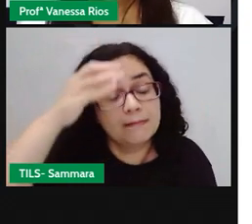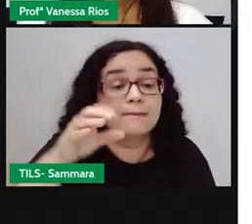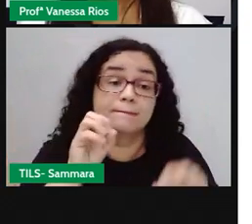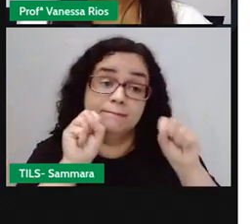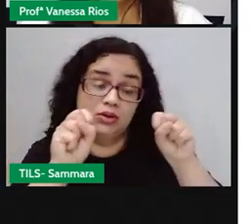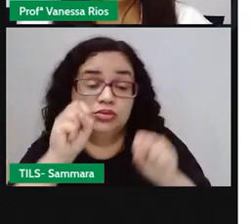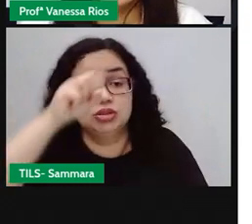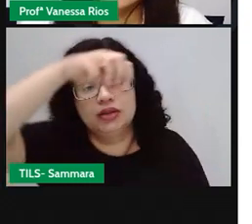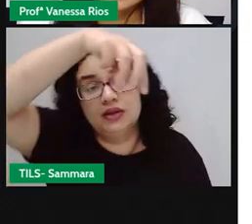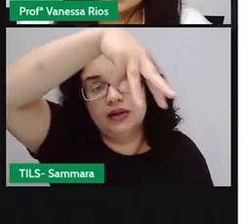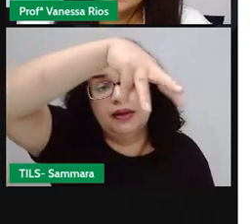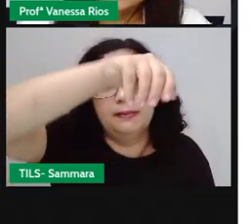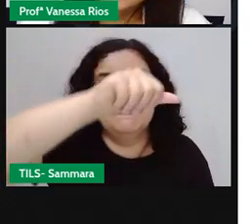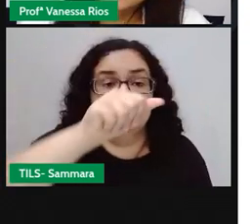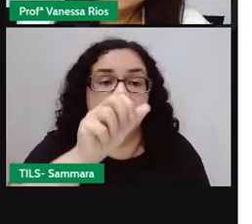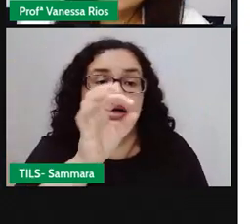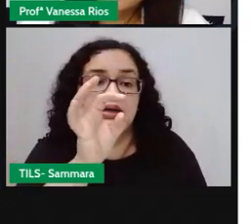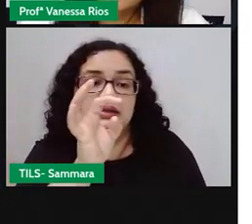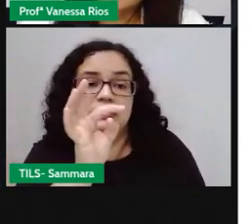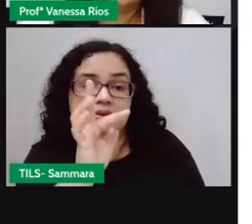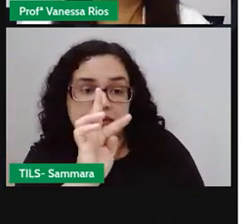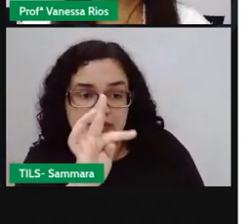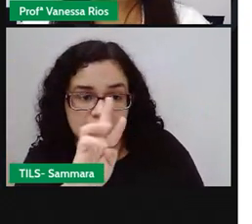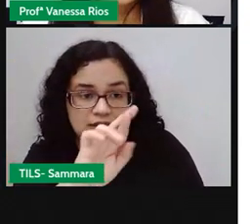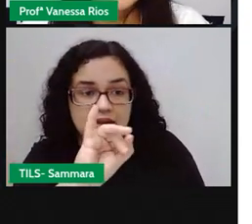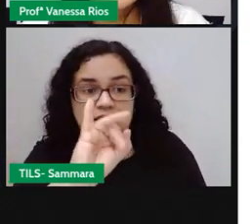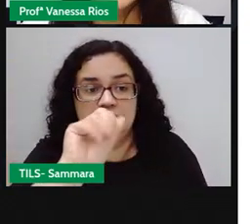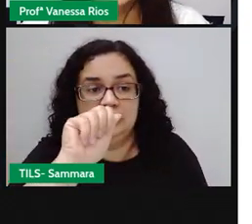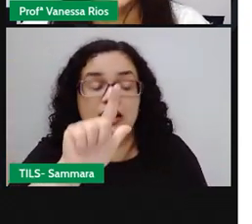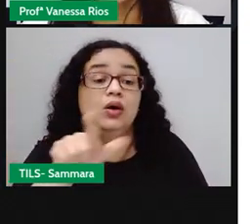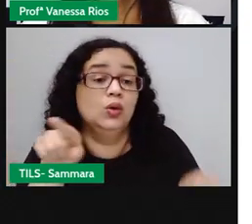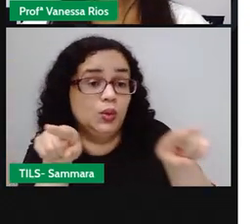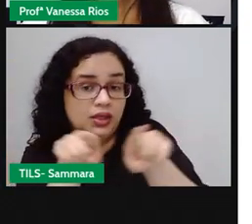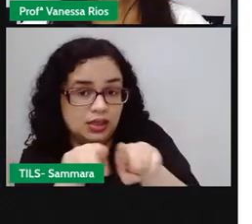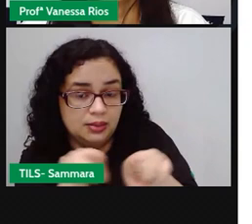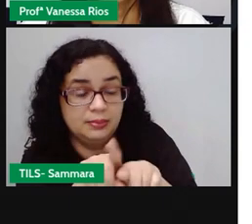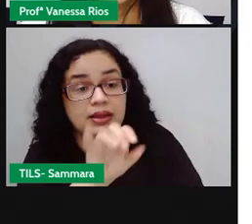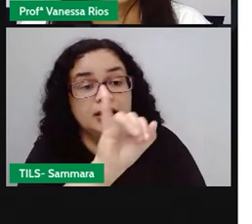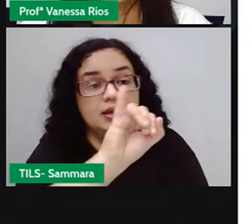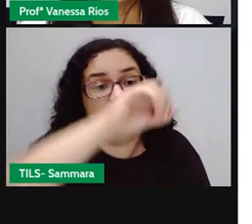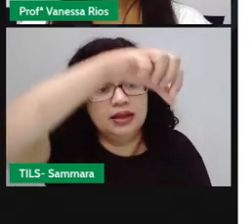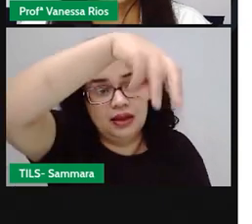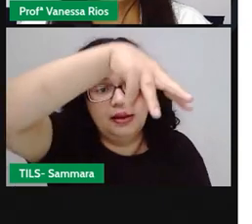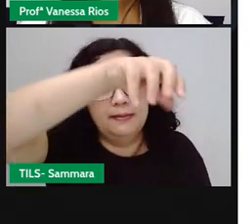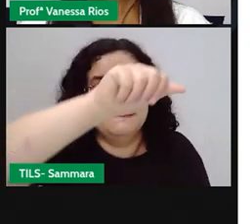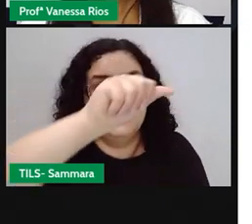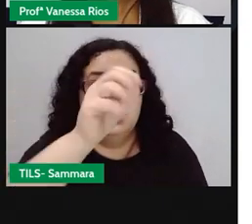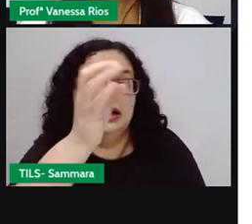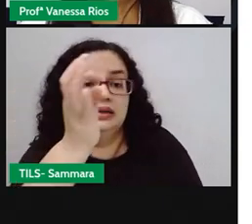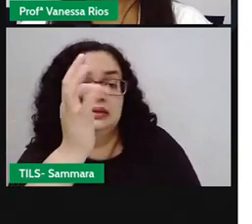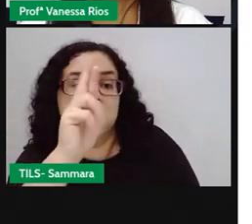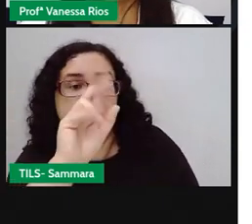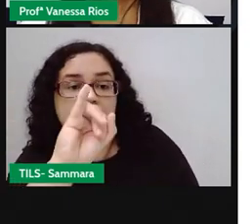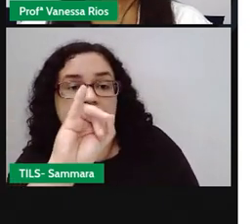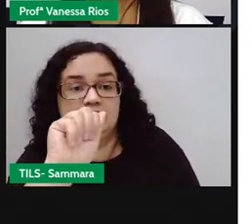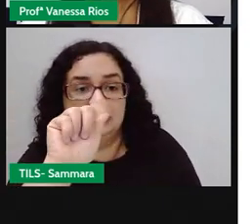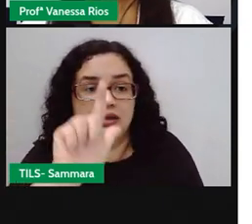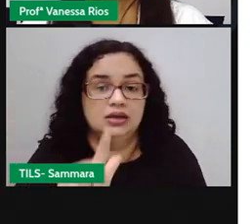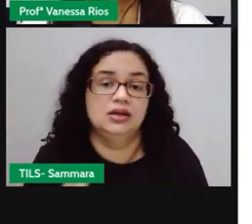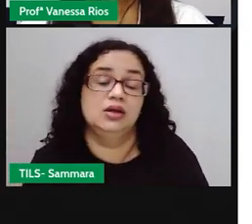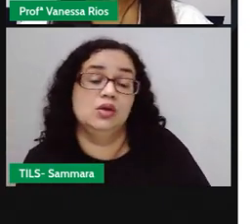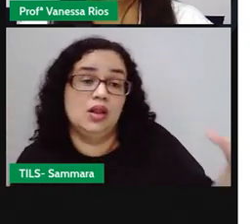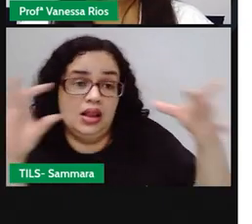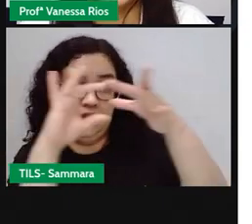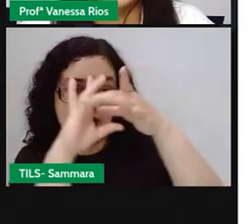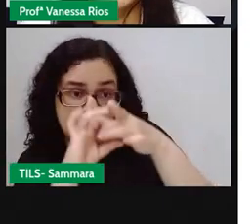podem ser material e imaterial. Material quando estão ligados aí aos